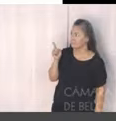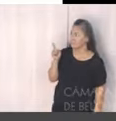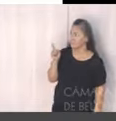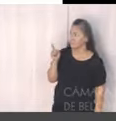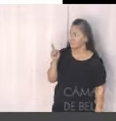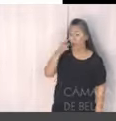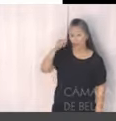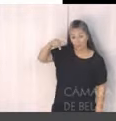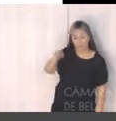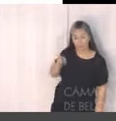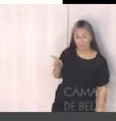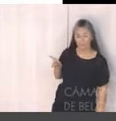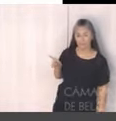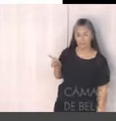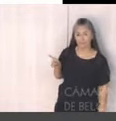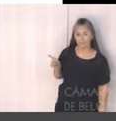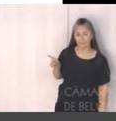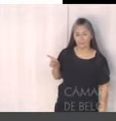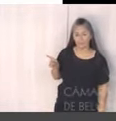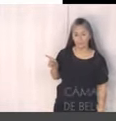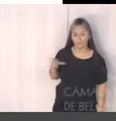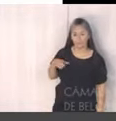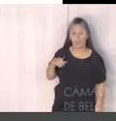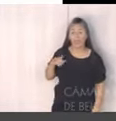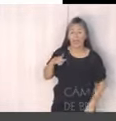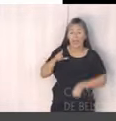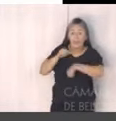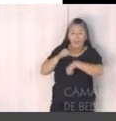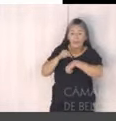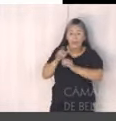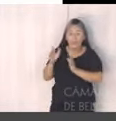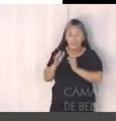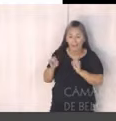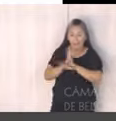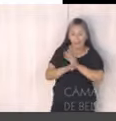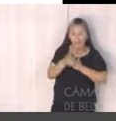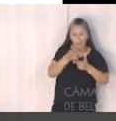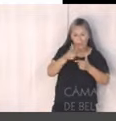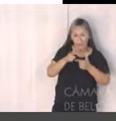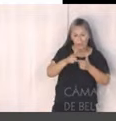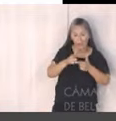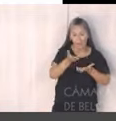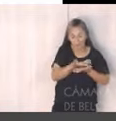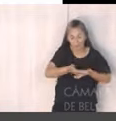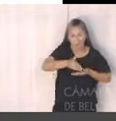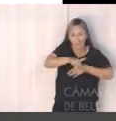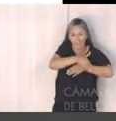de atendimento das demandas de tapa-buraco dentro do paraso estabelecido, hoje é de 85,6%.